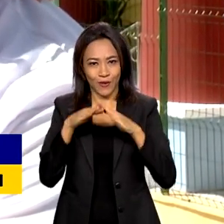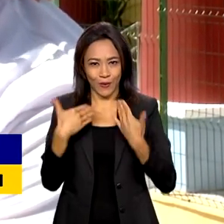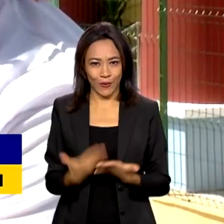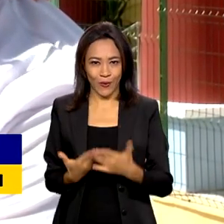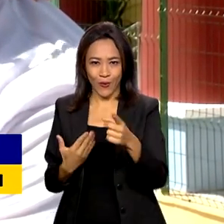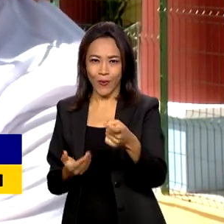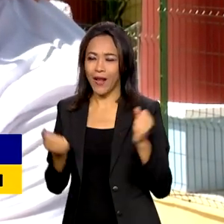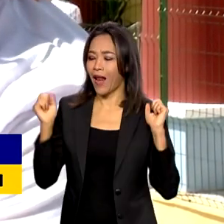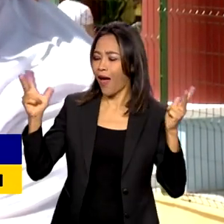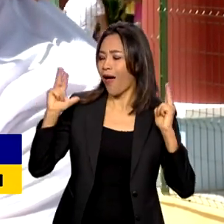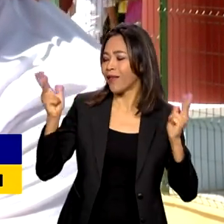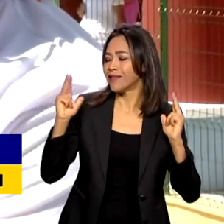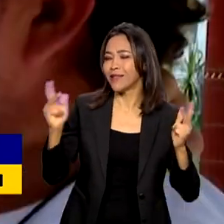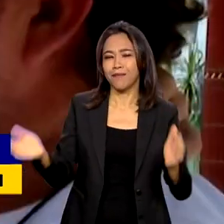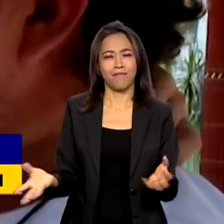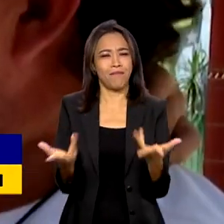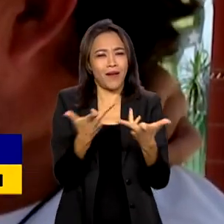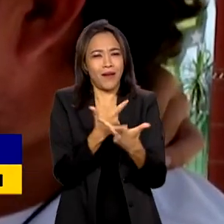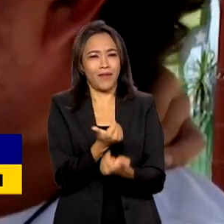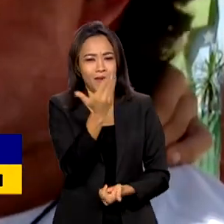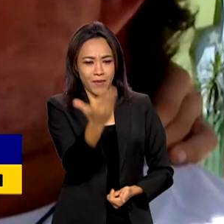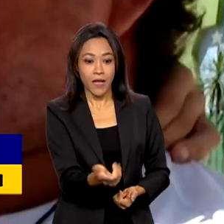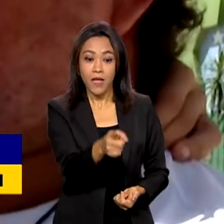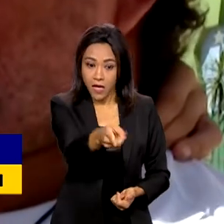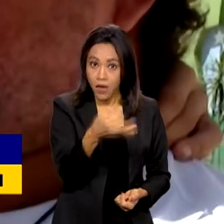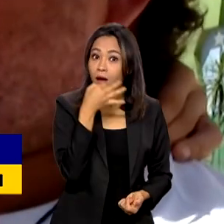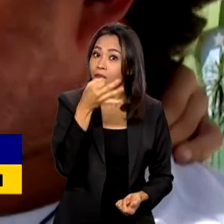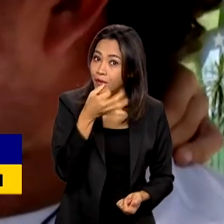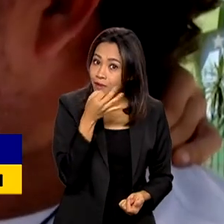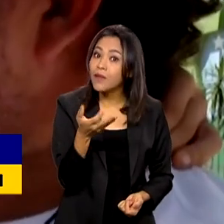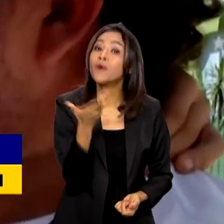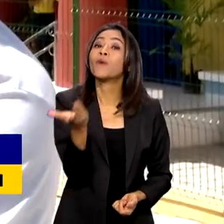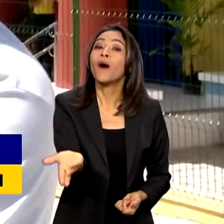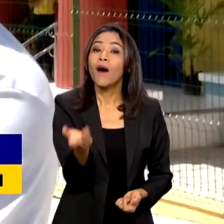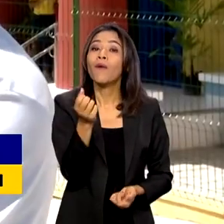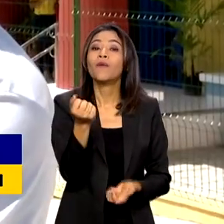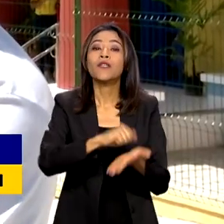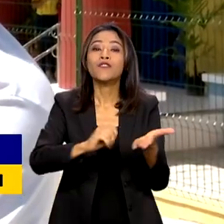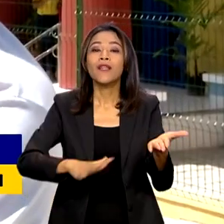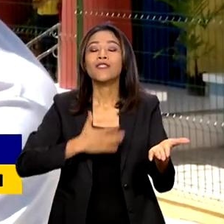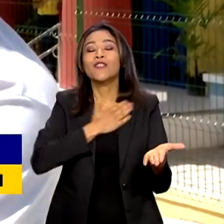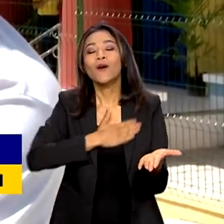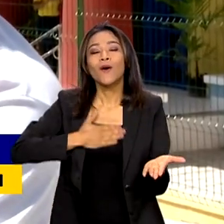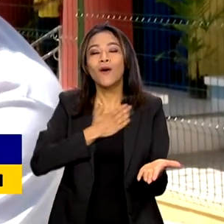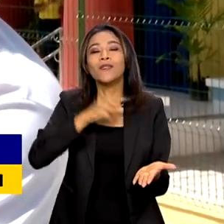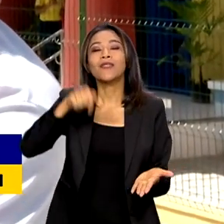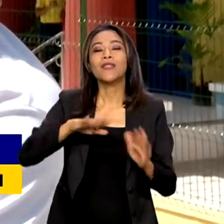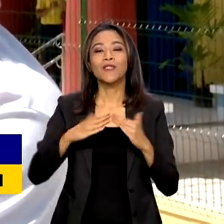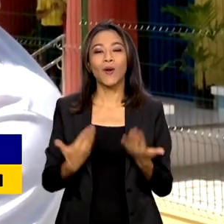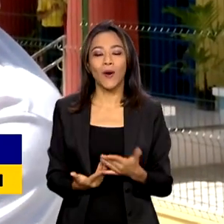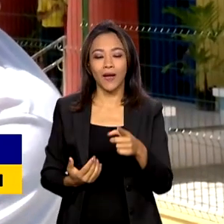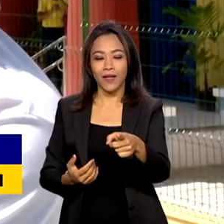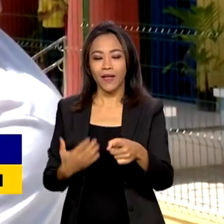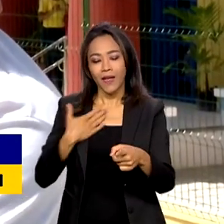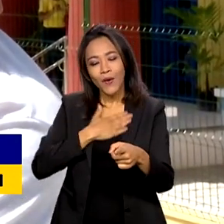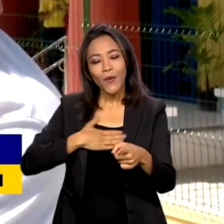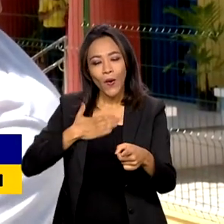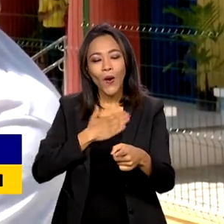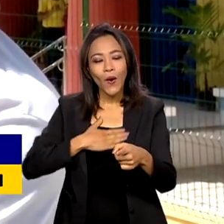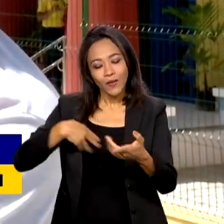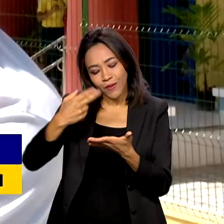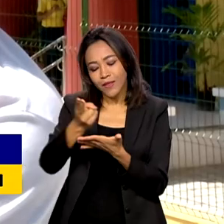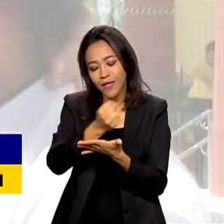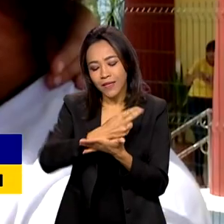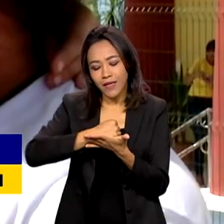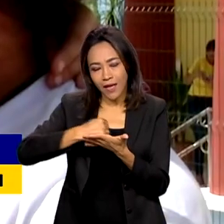é só lazer, maravilha para ele. Davi sabe muito bem qual a atividade preferida no centro. Eu também gosto de